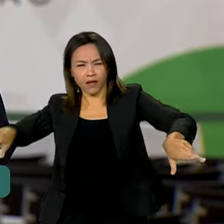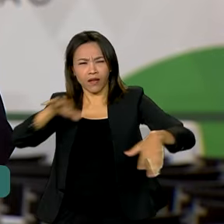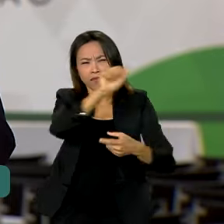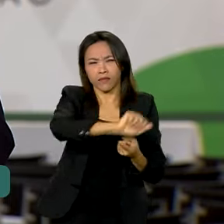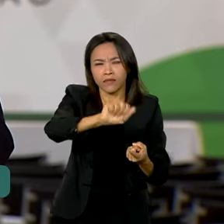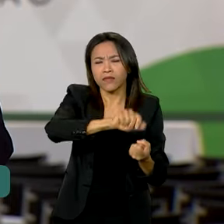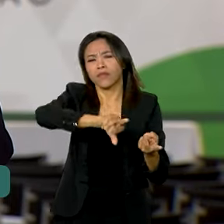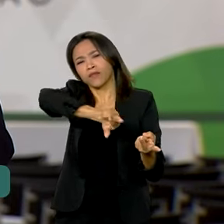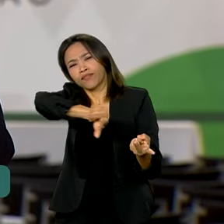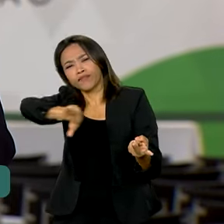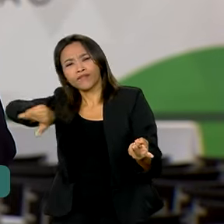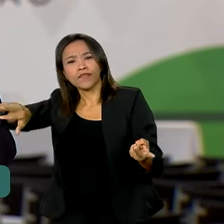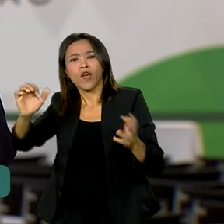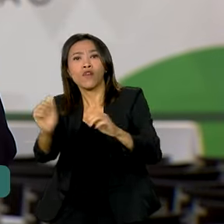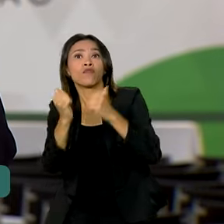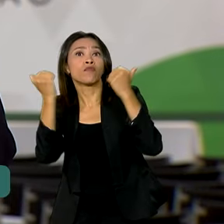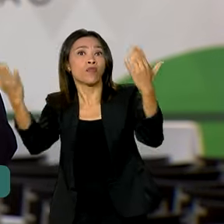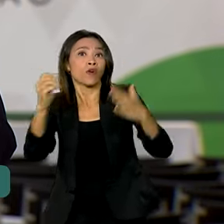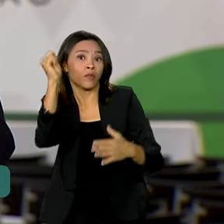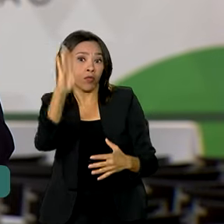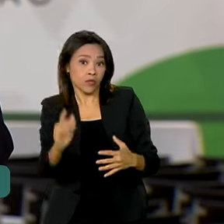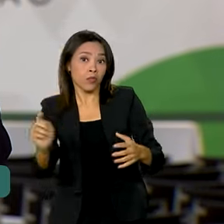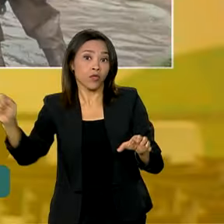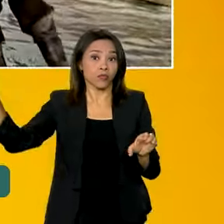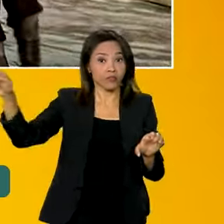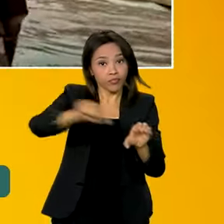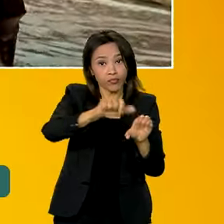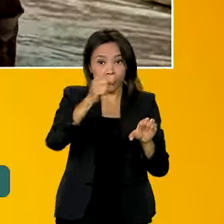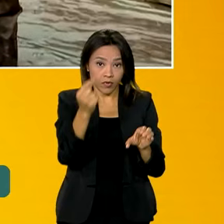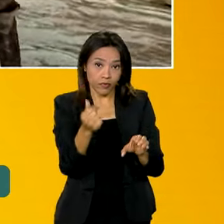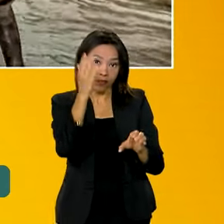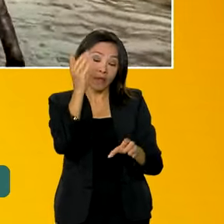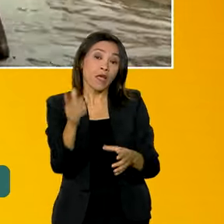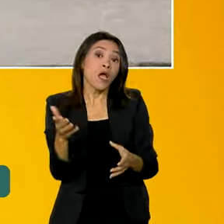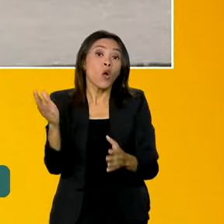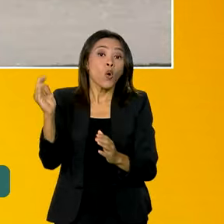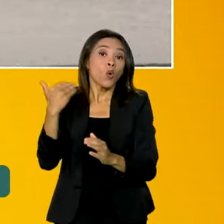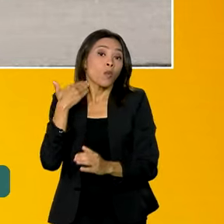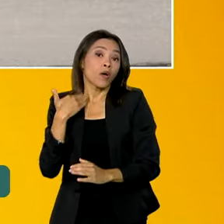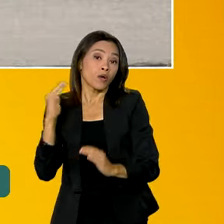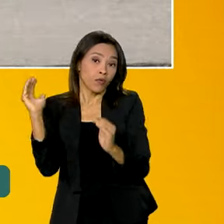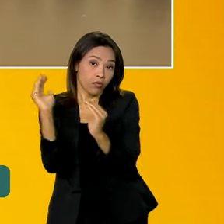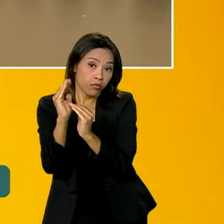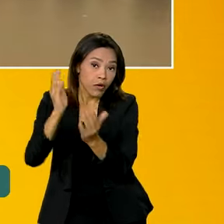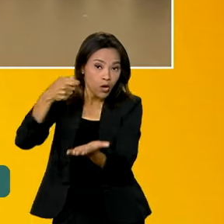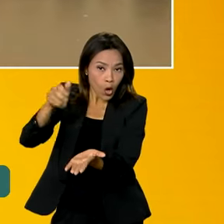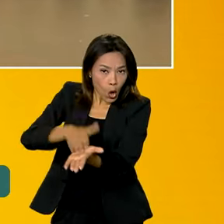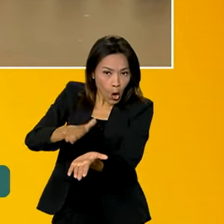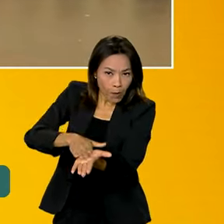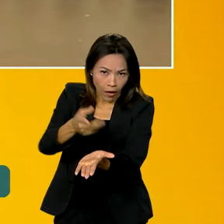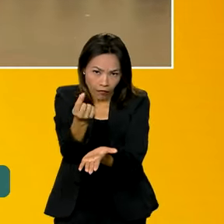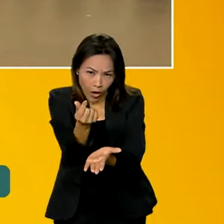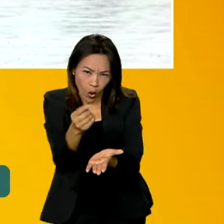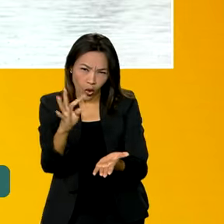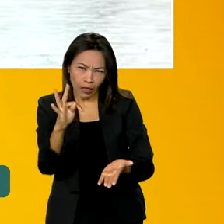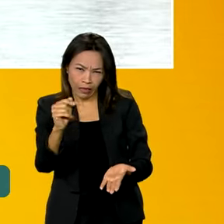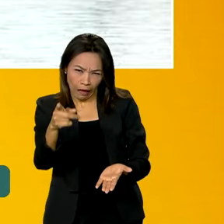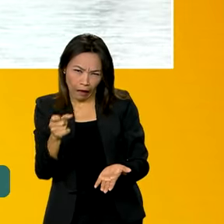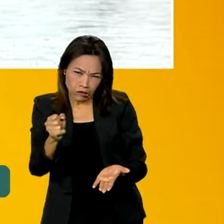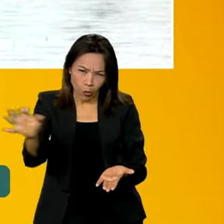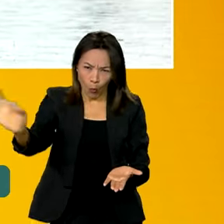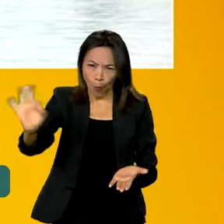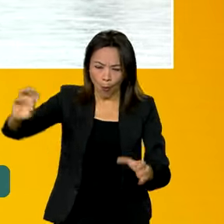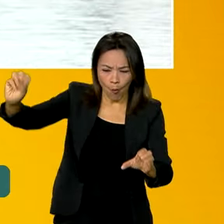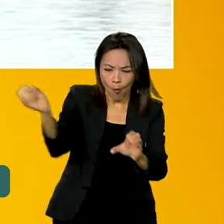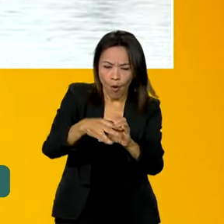agentes localizados fora do país. O Banco do Brasil não vai cobrar nenhuma taxa sobre as operações realizadas nesta